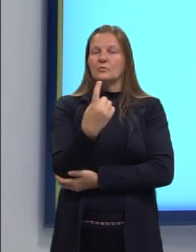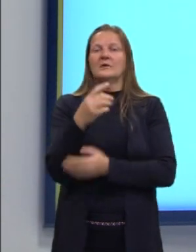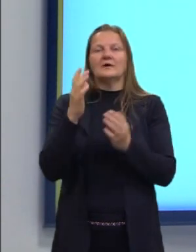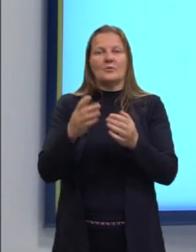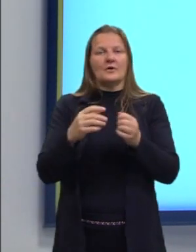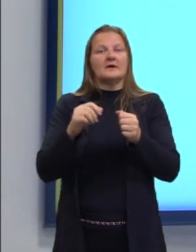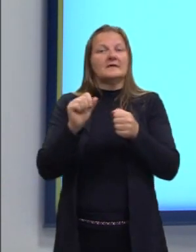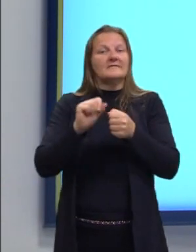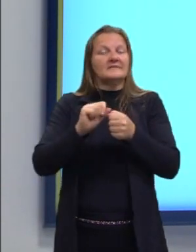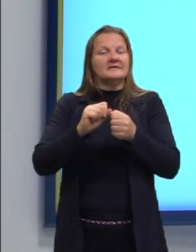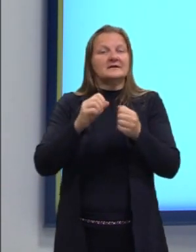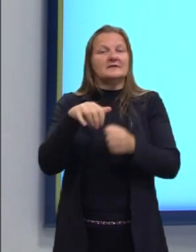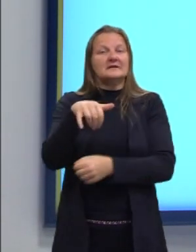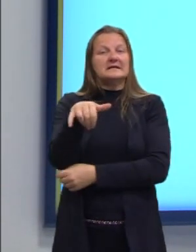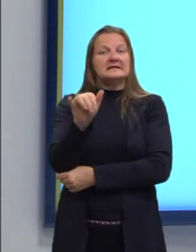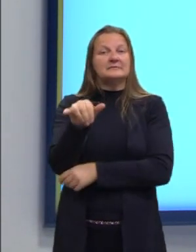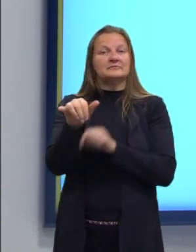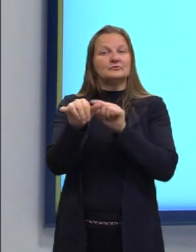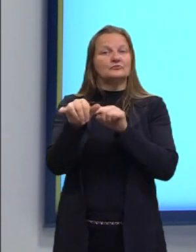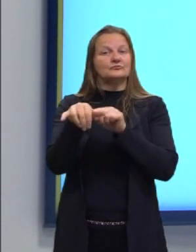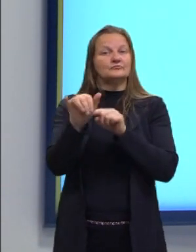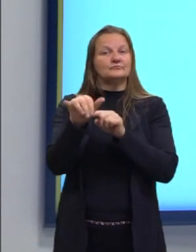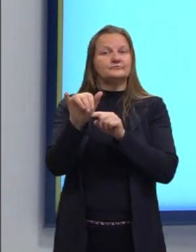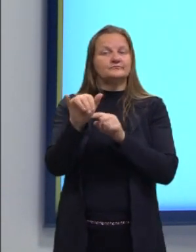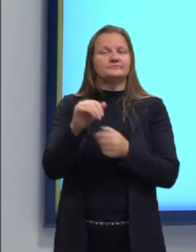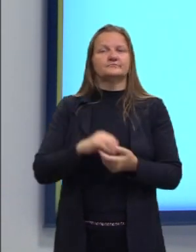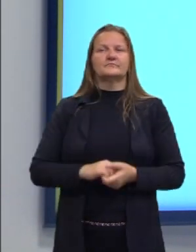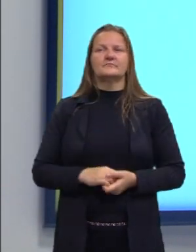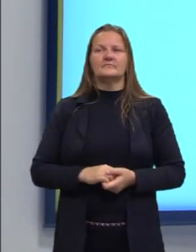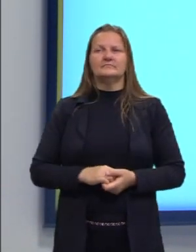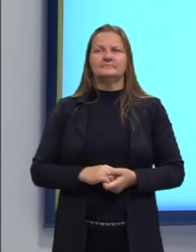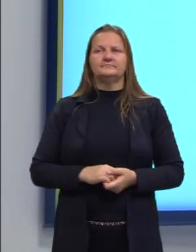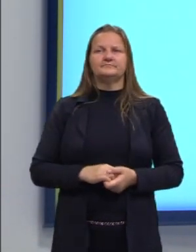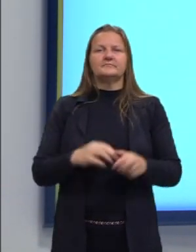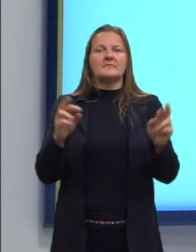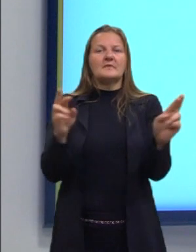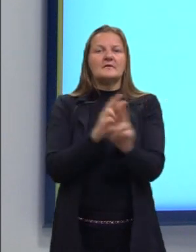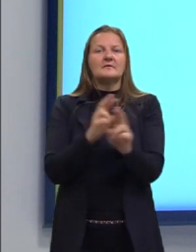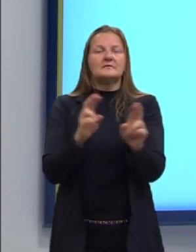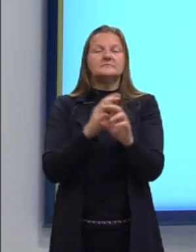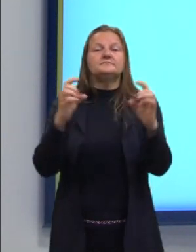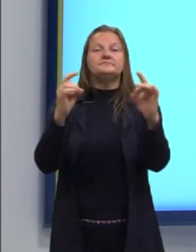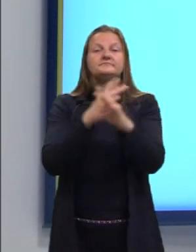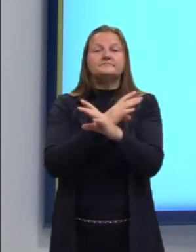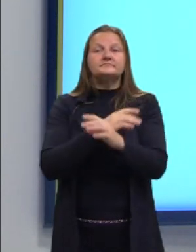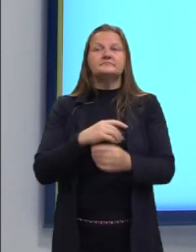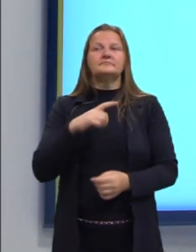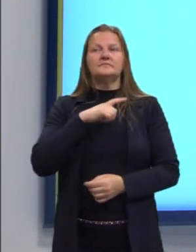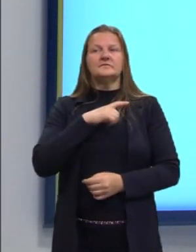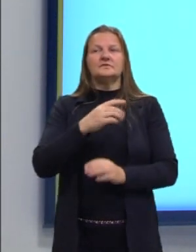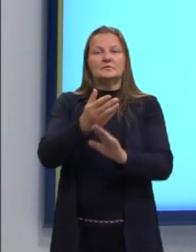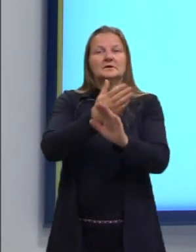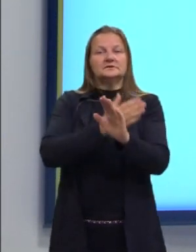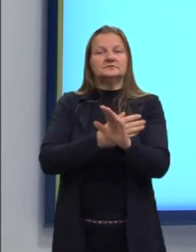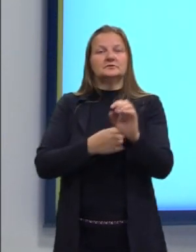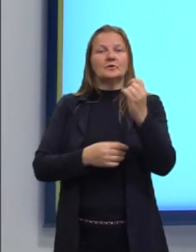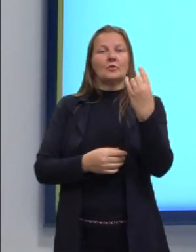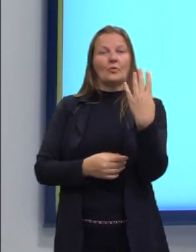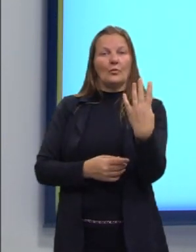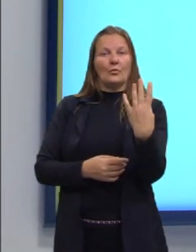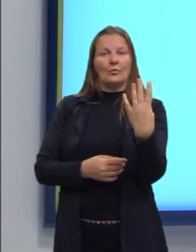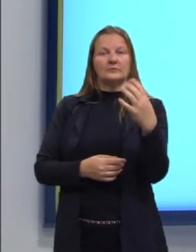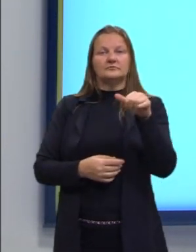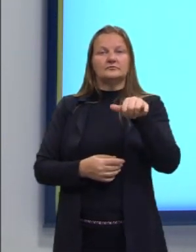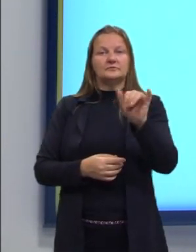eu quero o valor do Y. E aí, nós já temos uma relação pronta. Nós tínhamos, né, isolado lá,